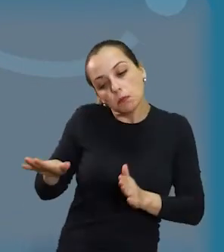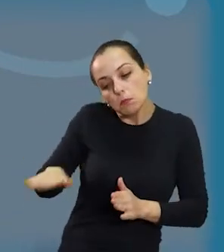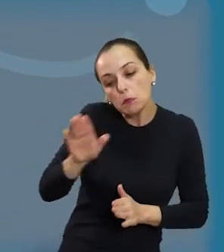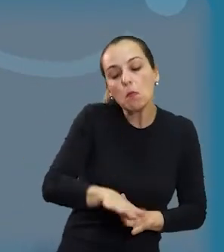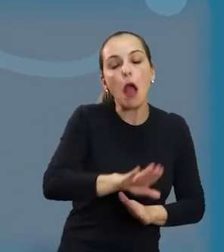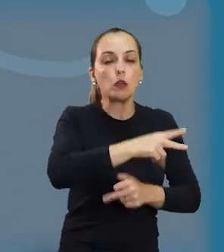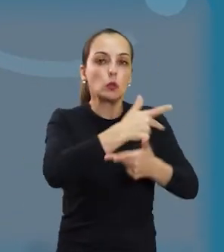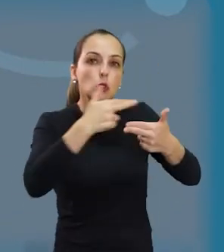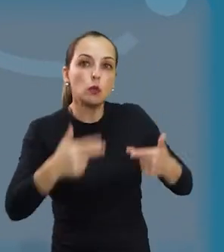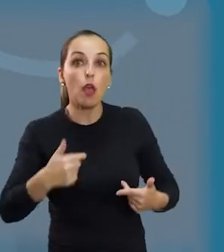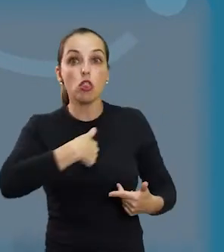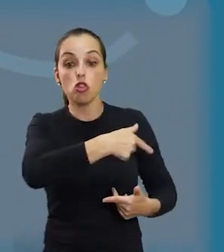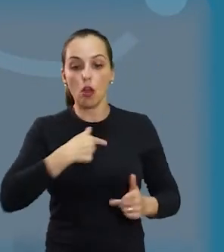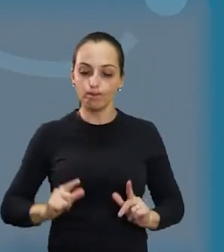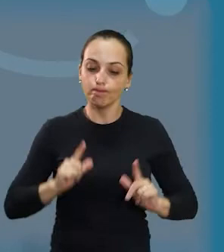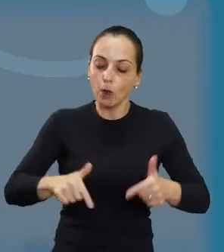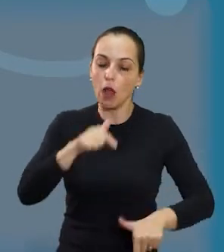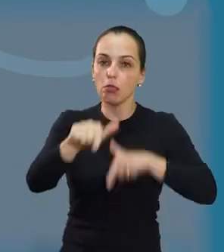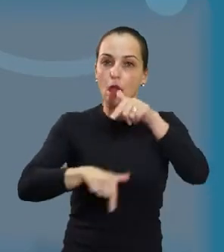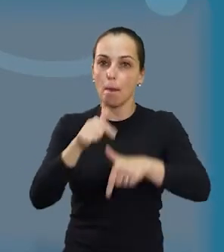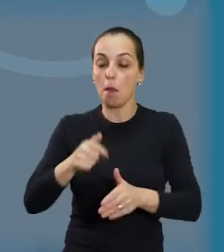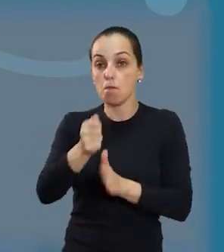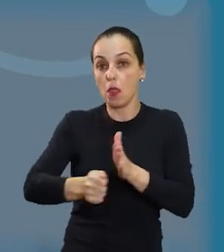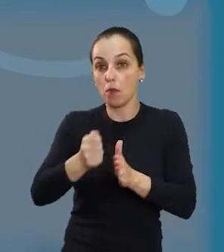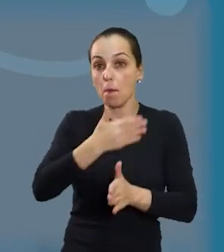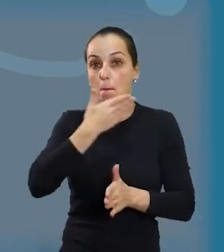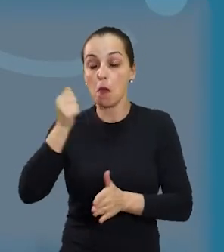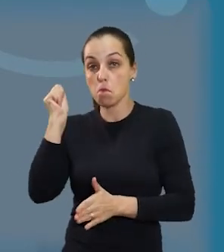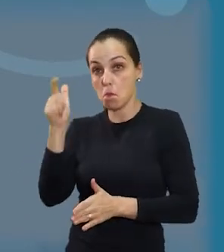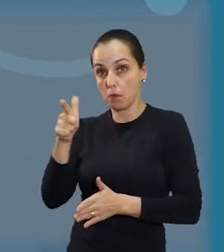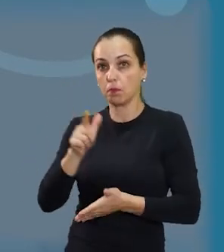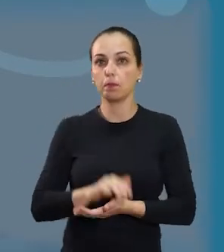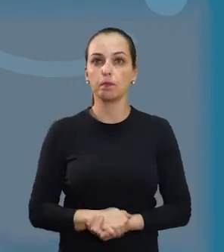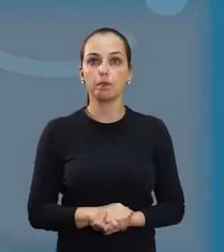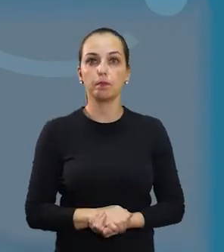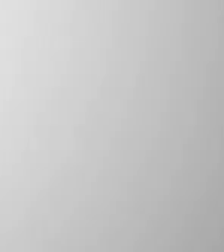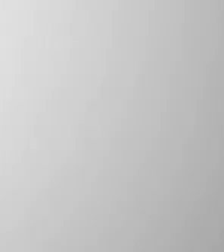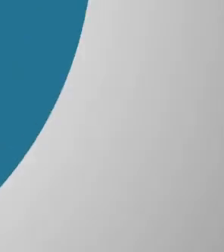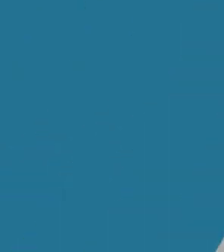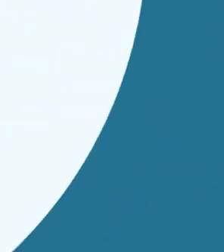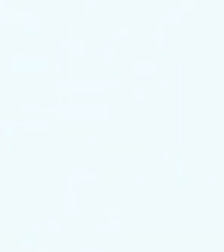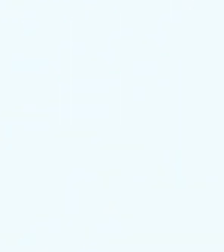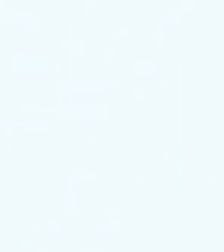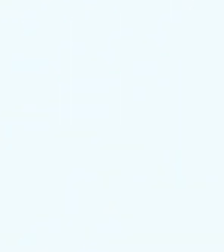creches, entre outros. E continuamos trabalhando em busca de um Araraquara melhor.